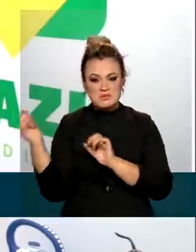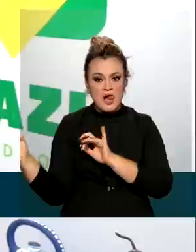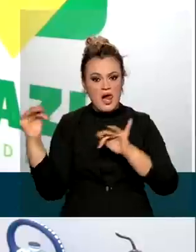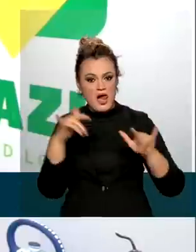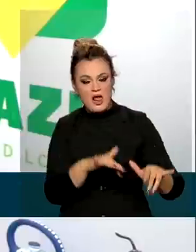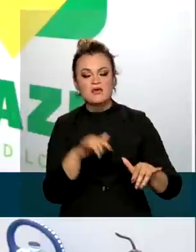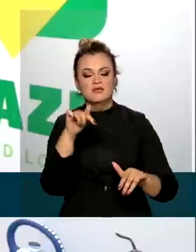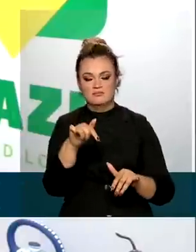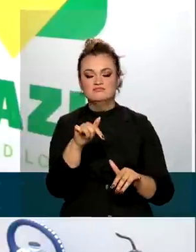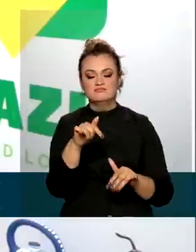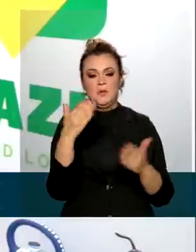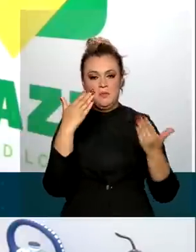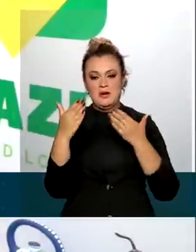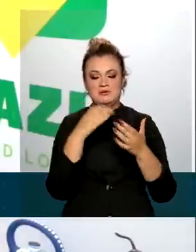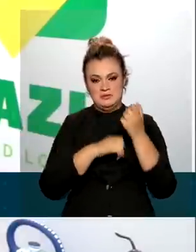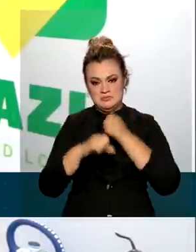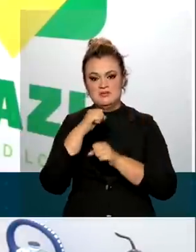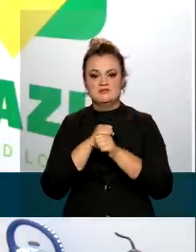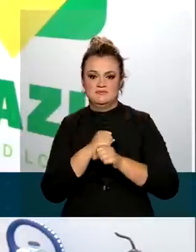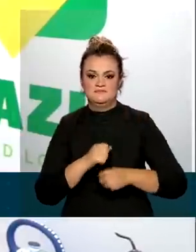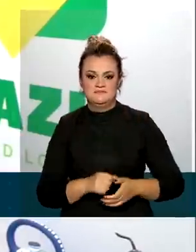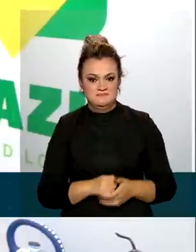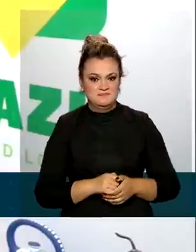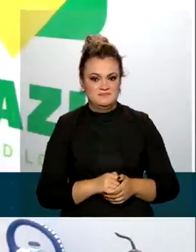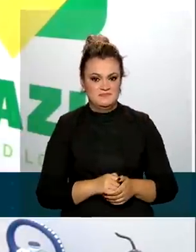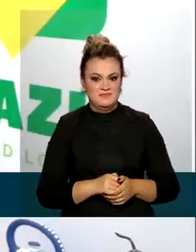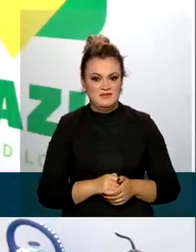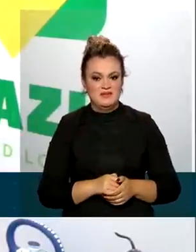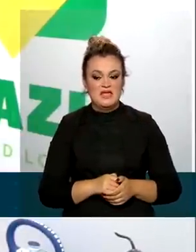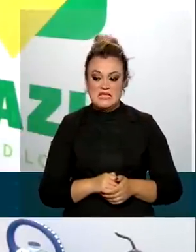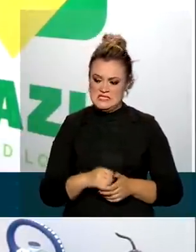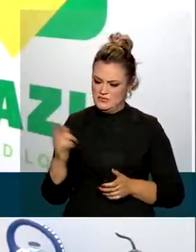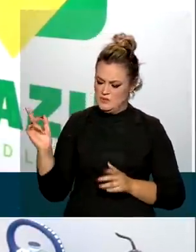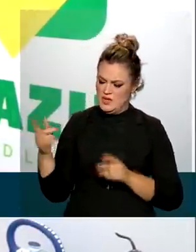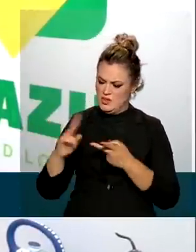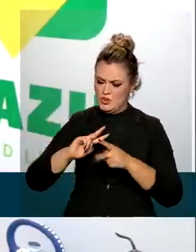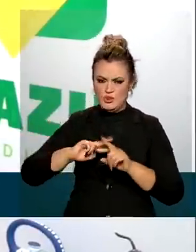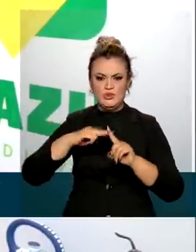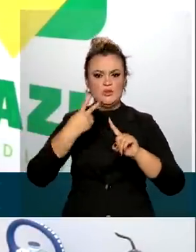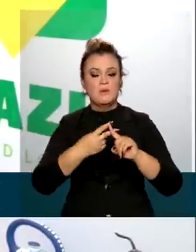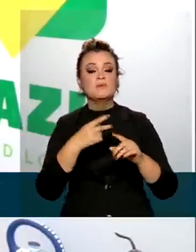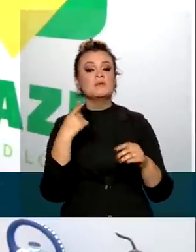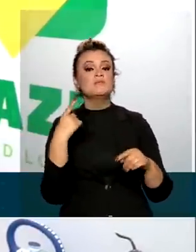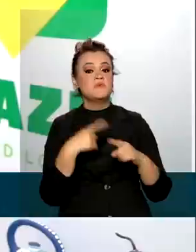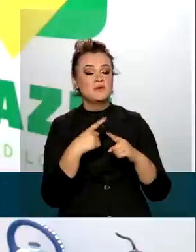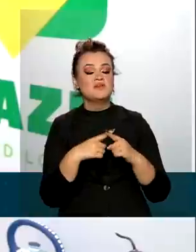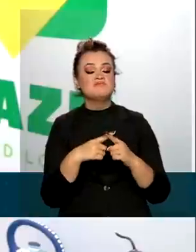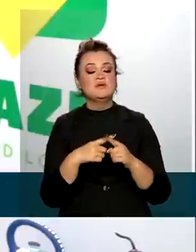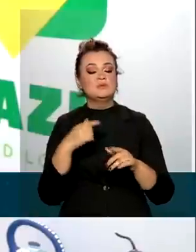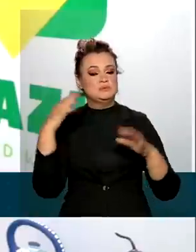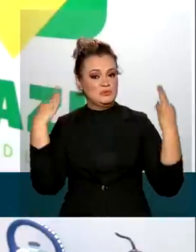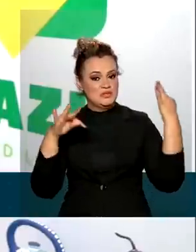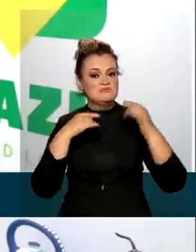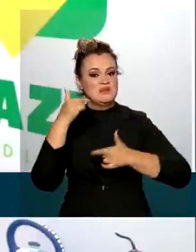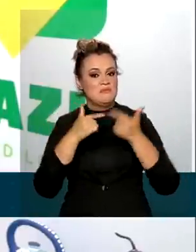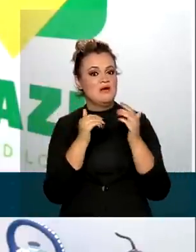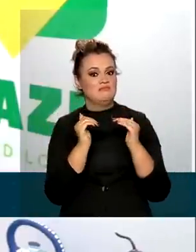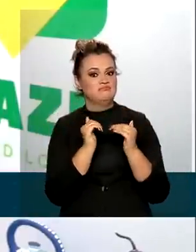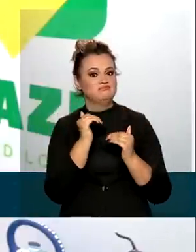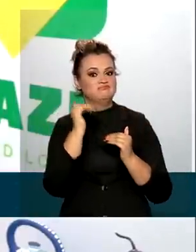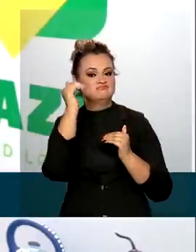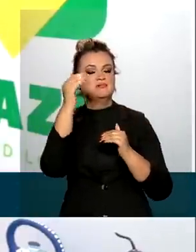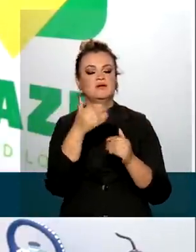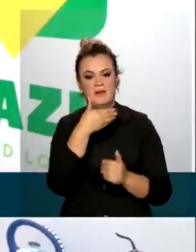estrangeiros em relação a 2021. Números que só comprovam a forte retomada do turismo em nosso país